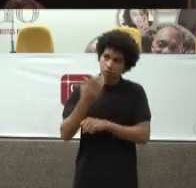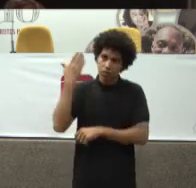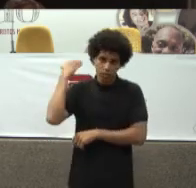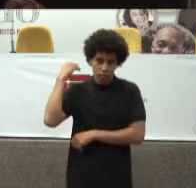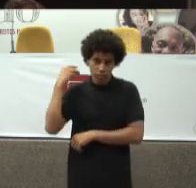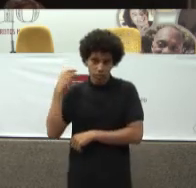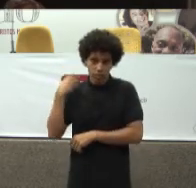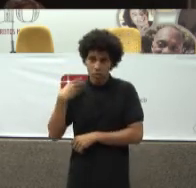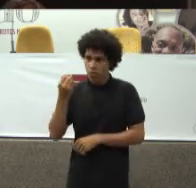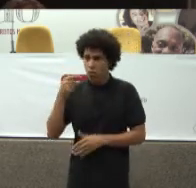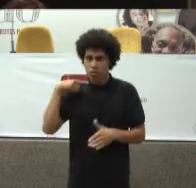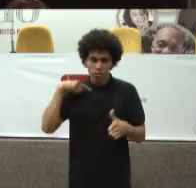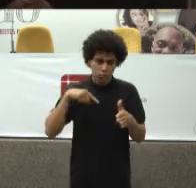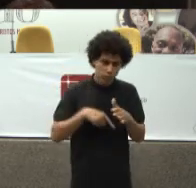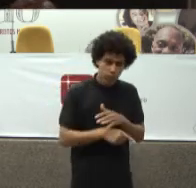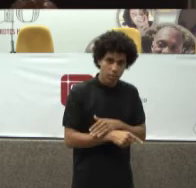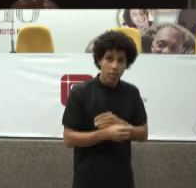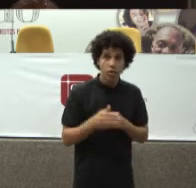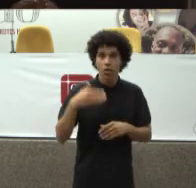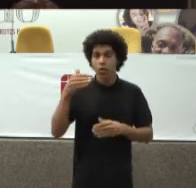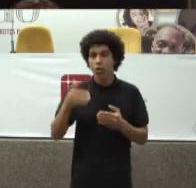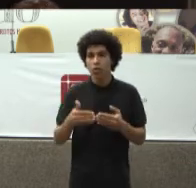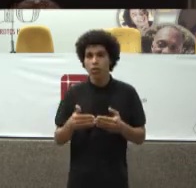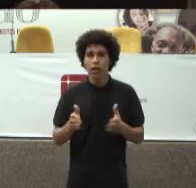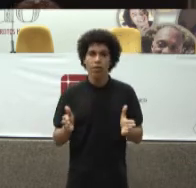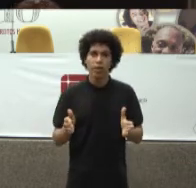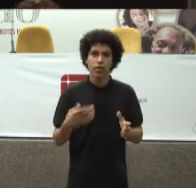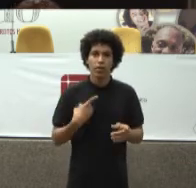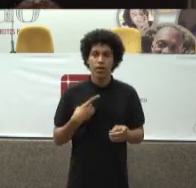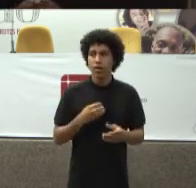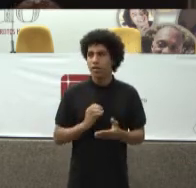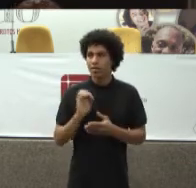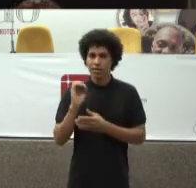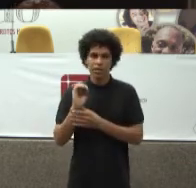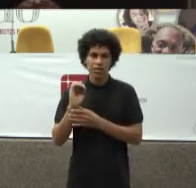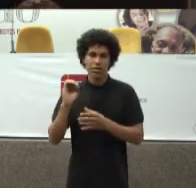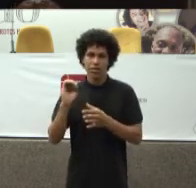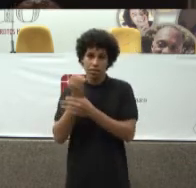profundamente Ramiro Quando abriram lá A defensoria pública